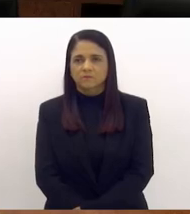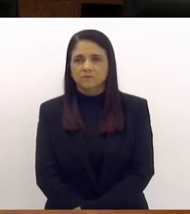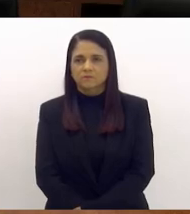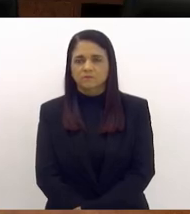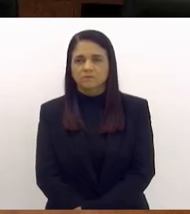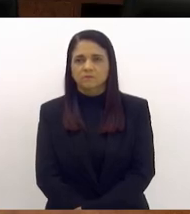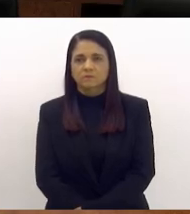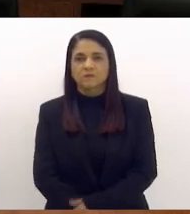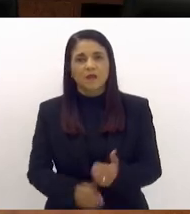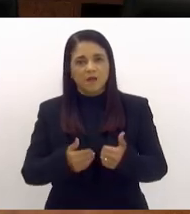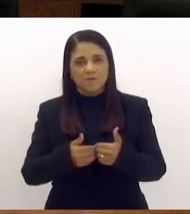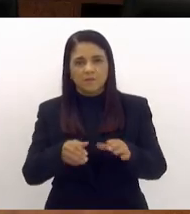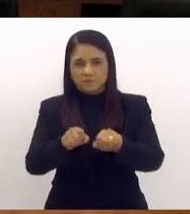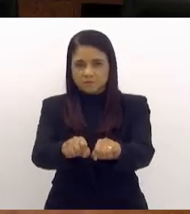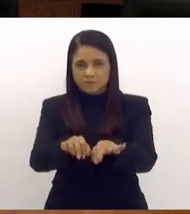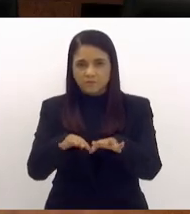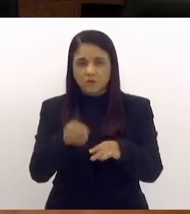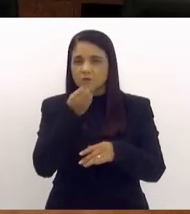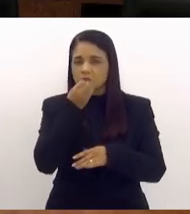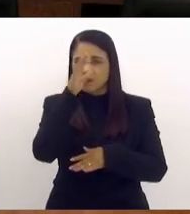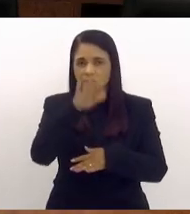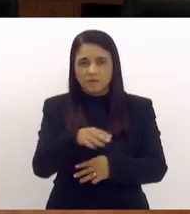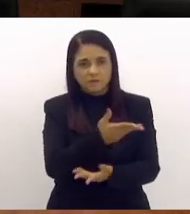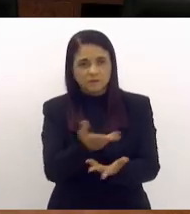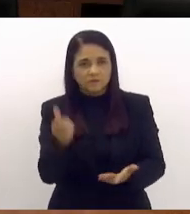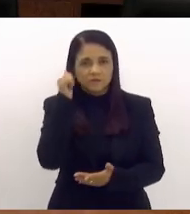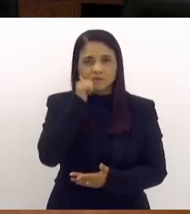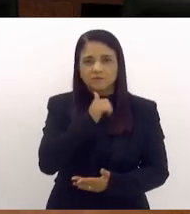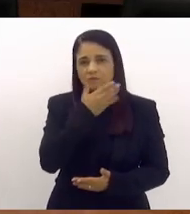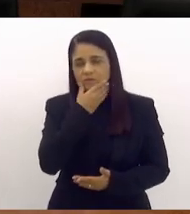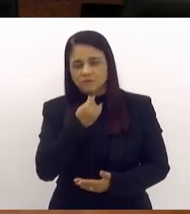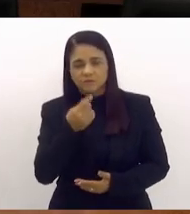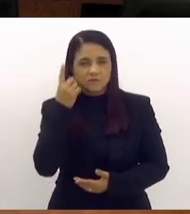Está reaberta a sessão. Boa tarde a todos e todas.